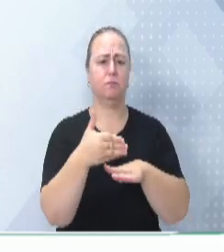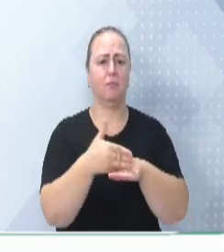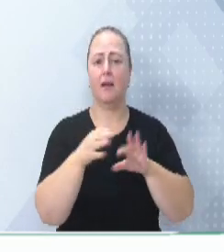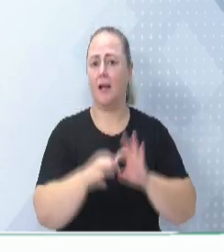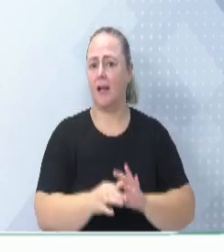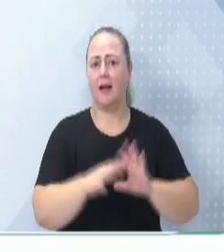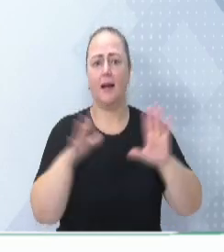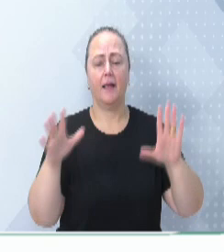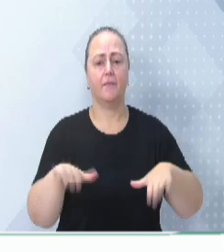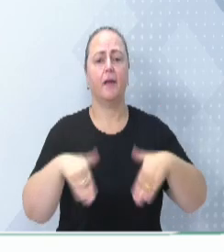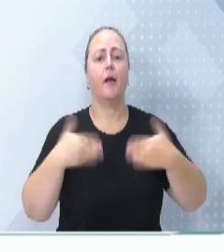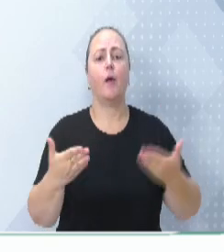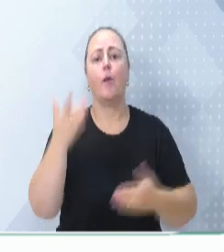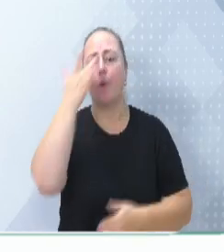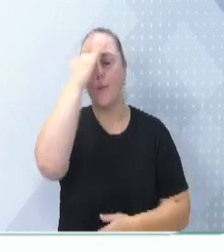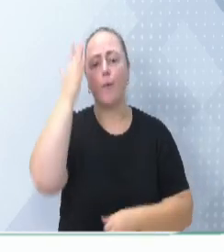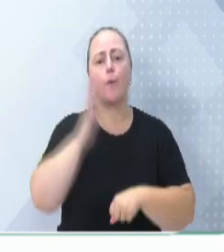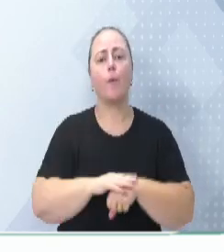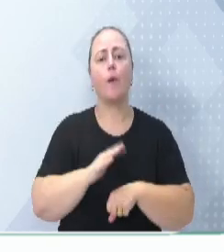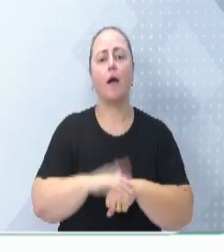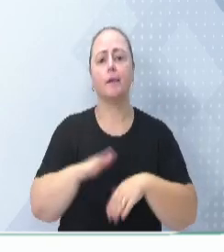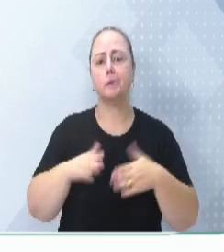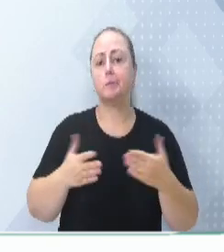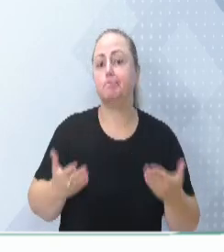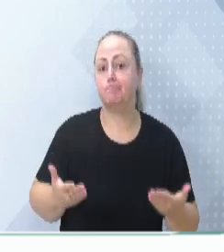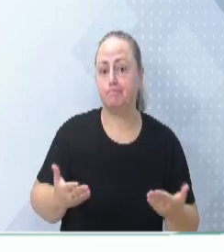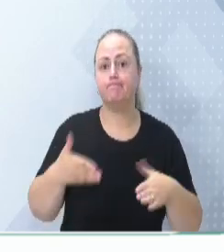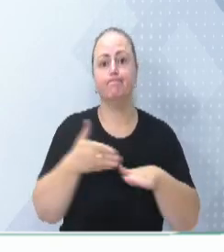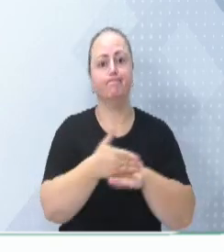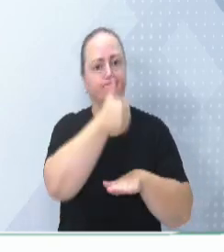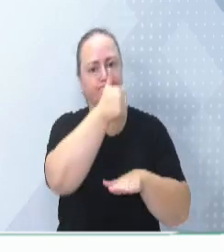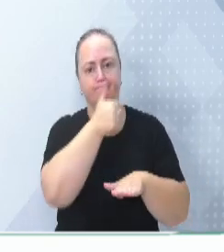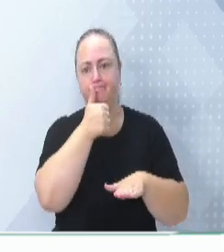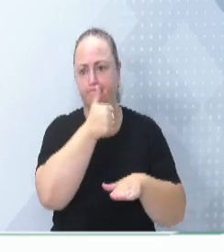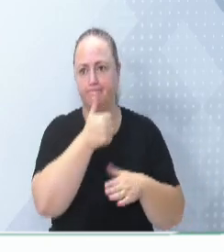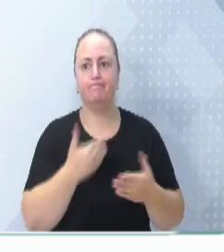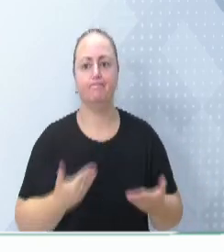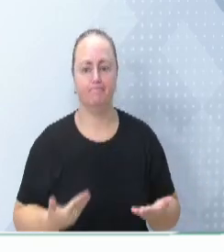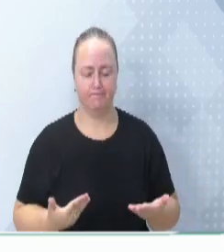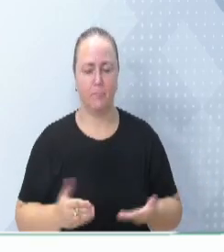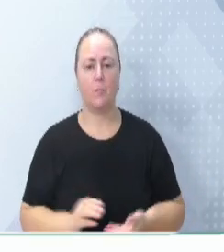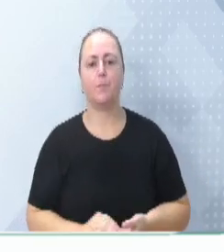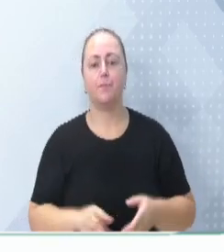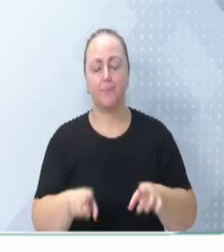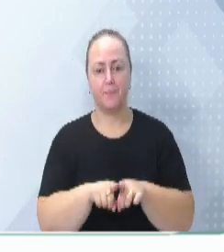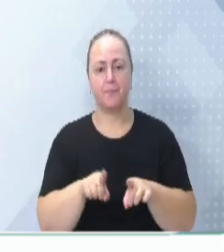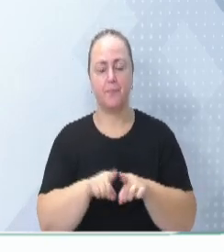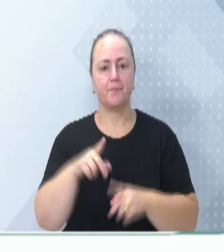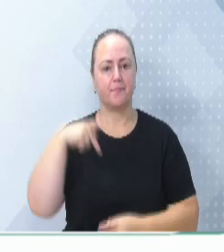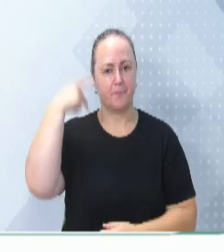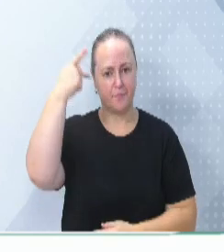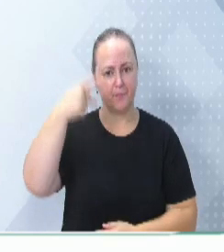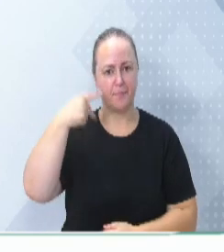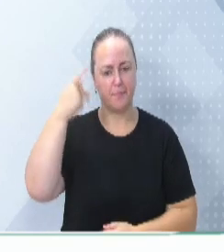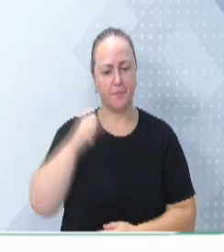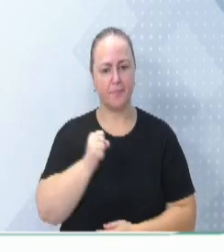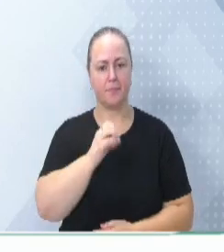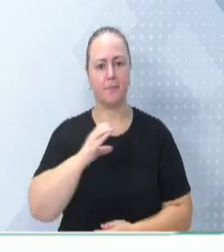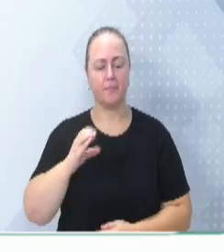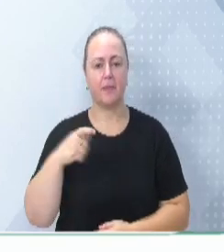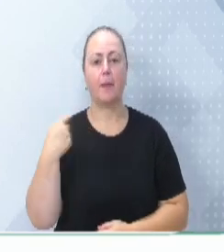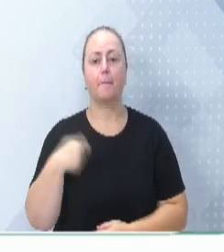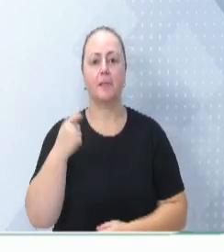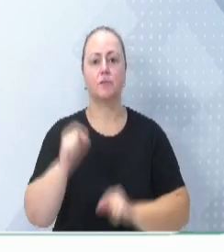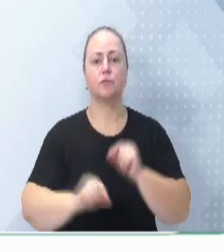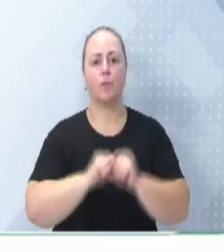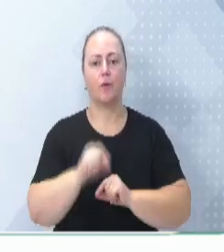as pessoas ficam doentes, nós somos obrigados a atender. E, principalmente, a CME, com a política catarinense, tivemos que fazer 150